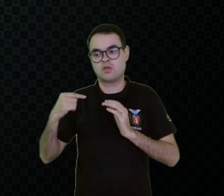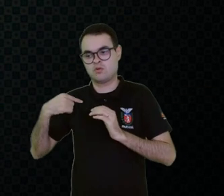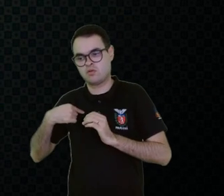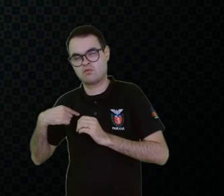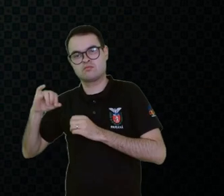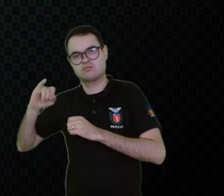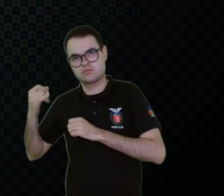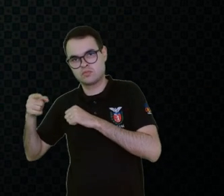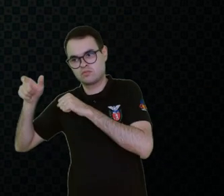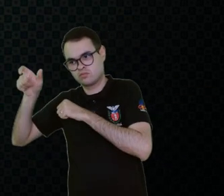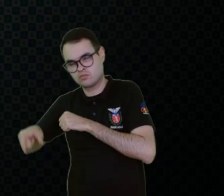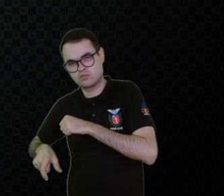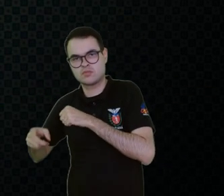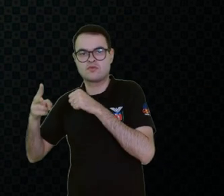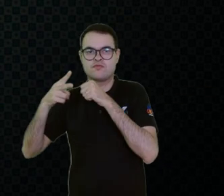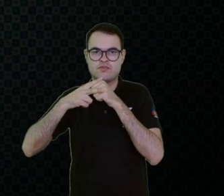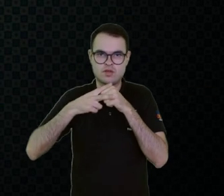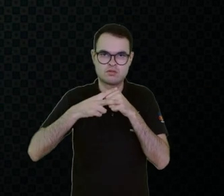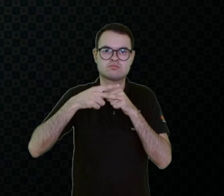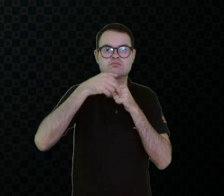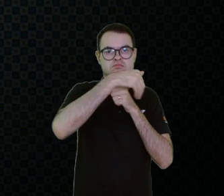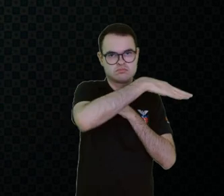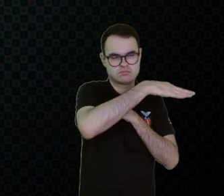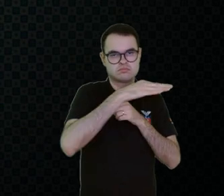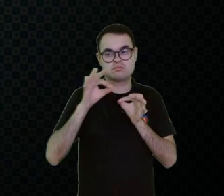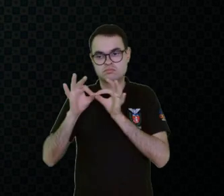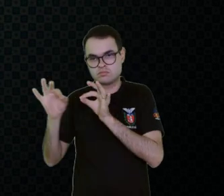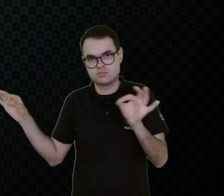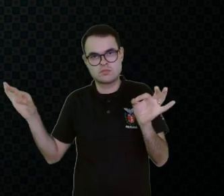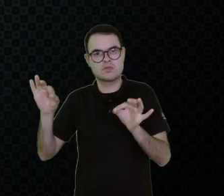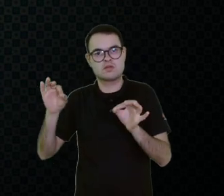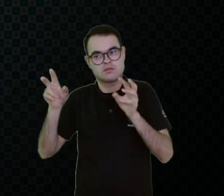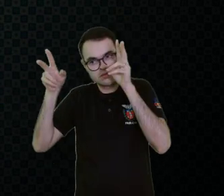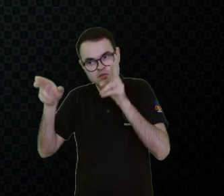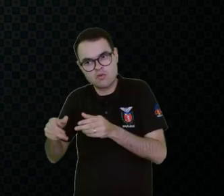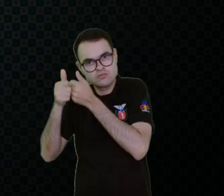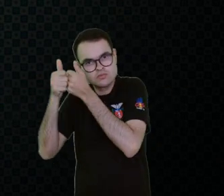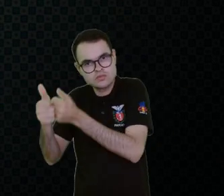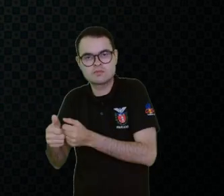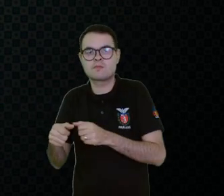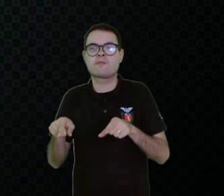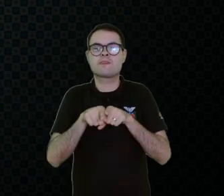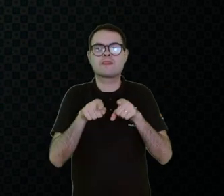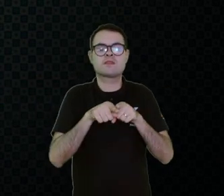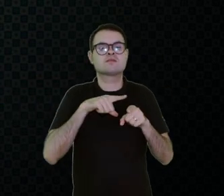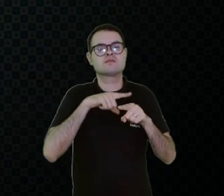Então, as pranchas, elas podem construir, elas podem ser construídas desde objetos concretos,